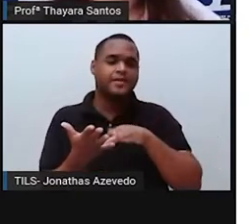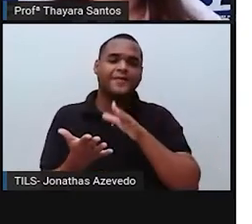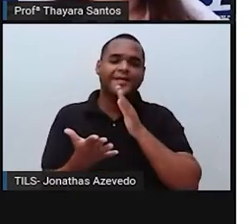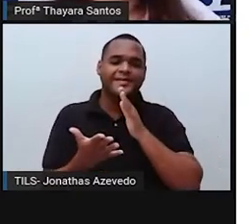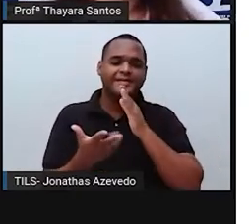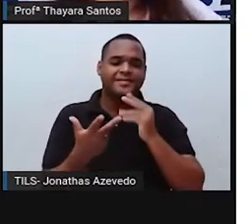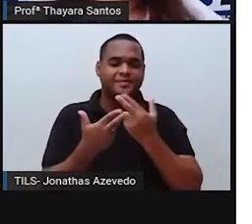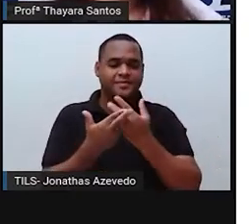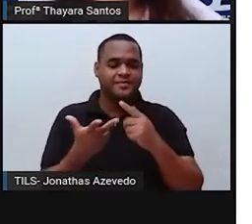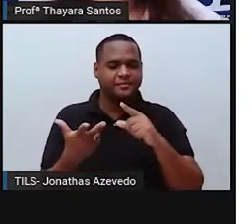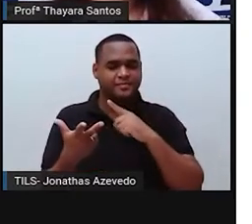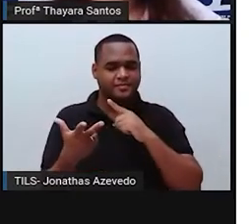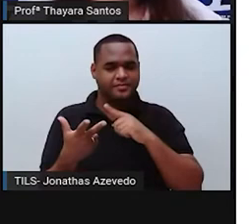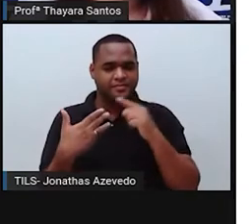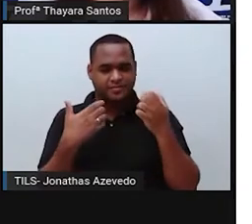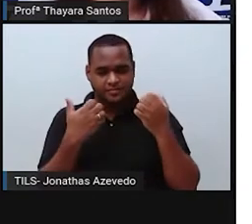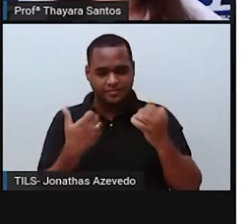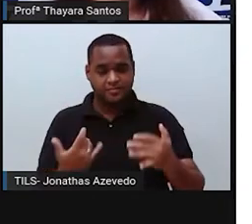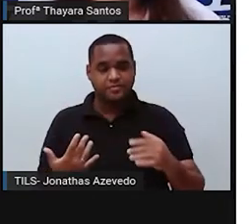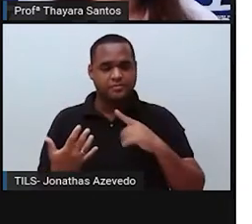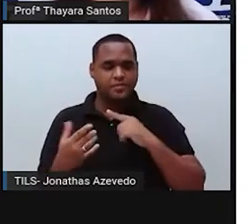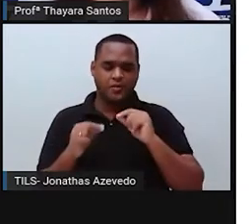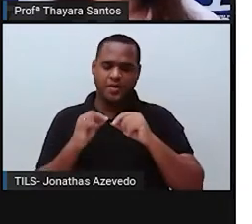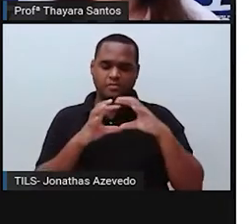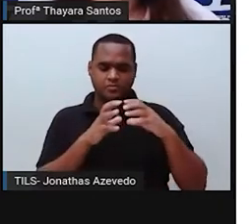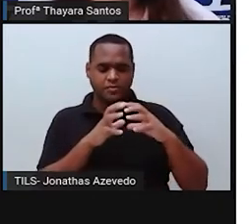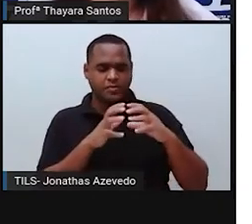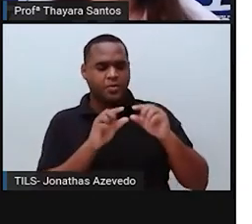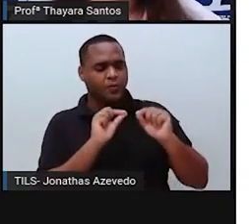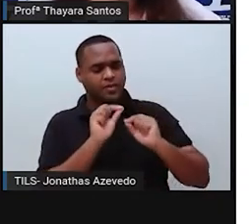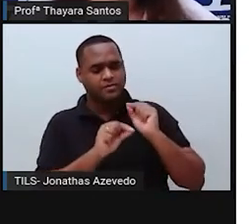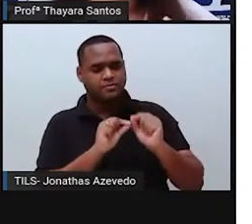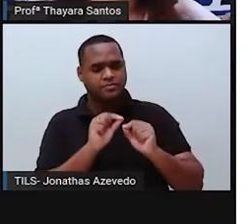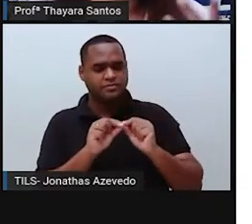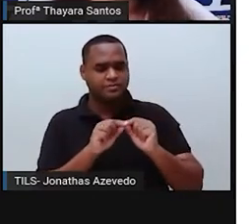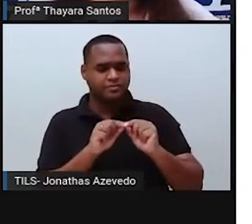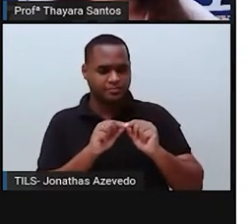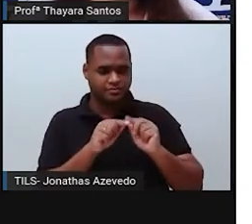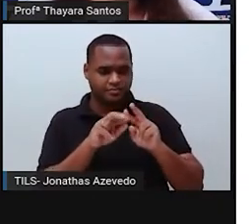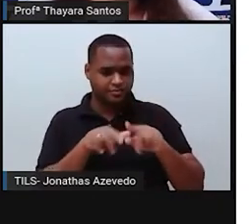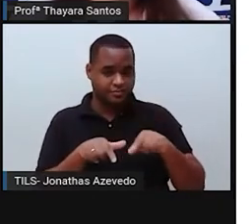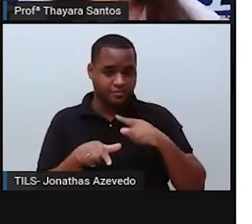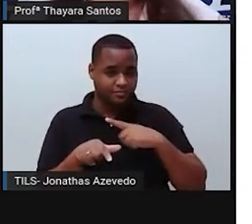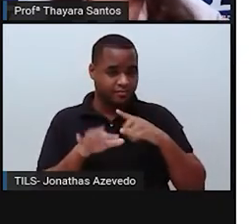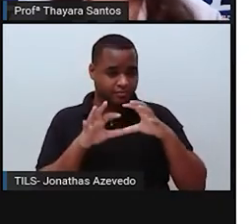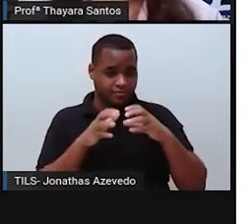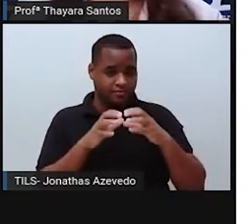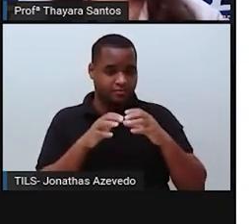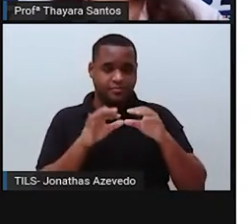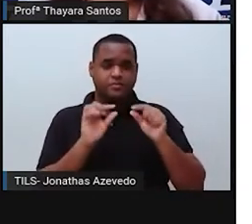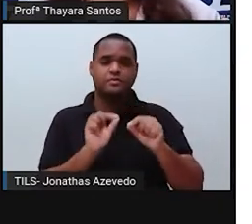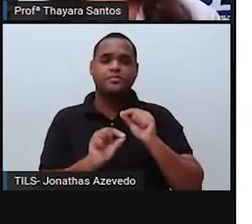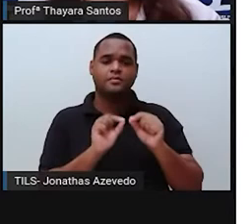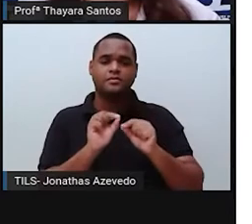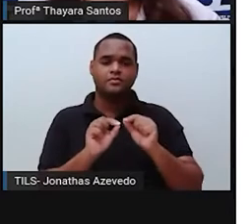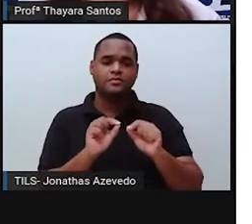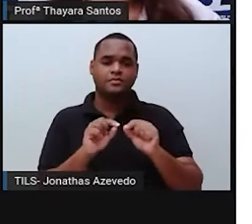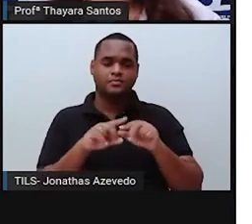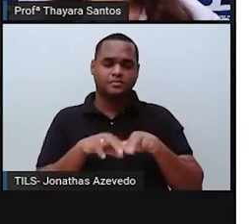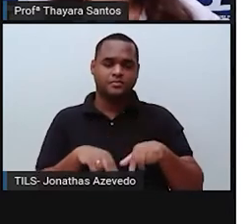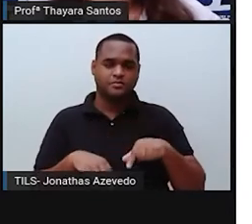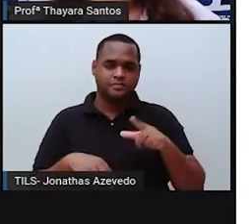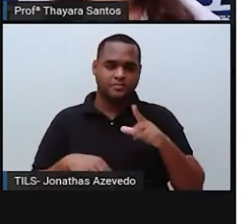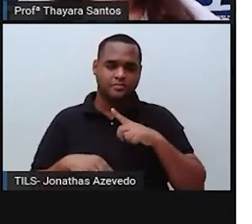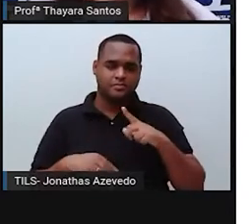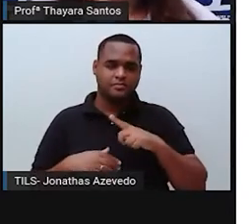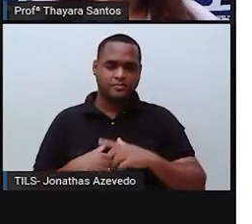né? Que é a esfera. Mas que esfera é essa que a gente está falando? Qual será essa esfera, gente? Alguém tem alguma ideia de que esfera